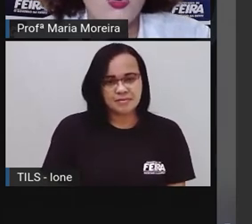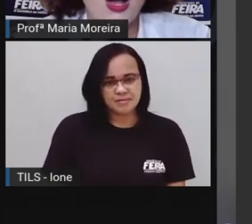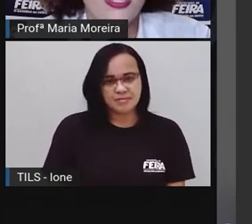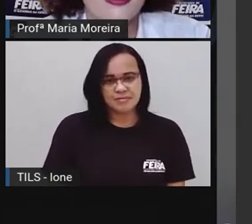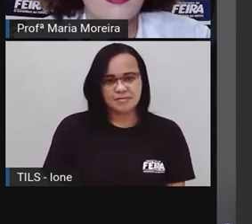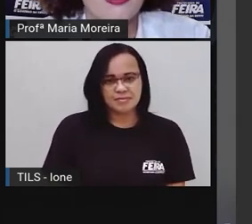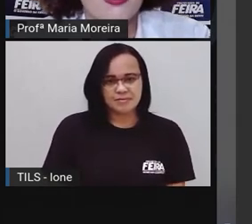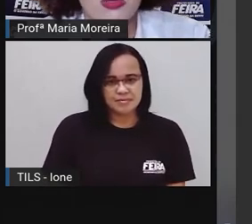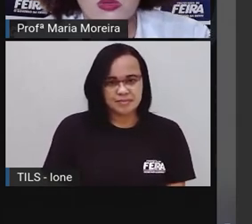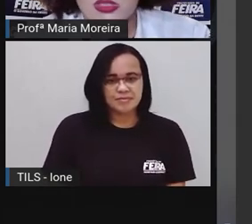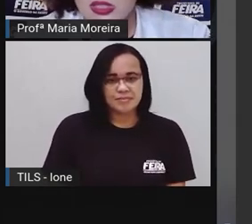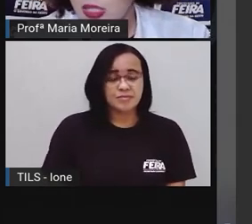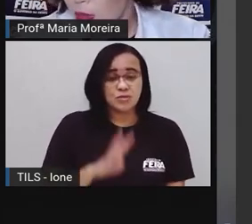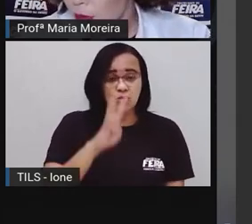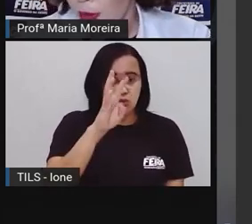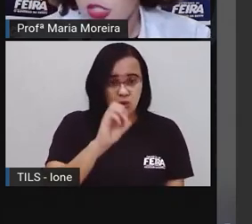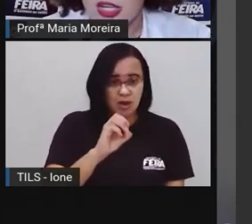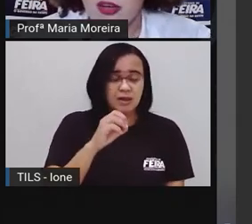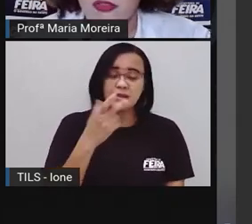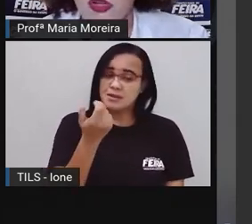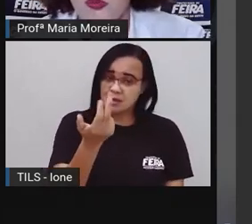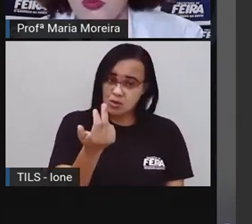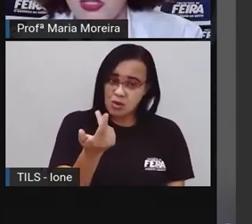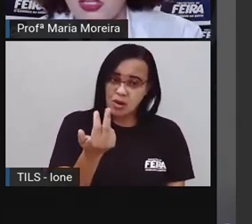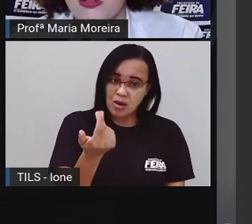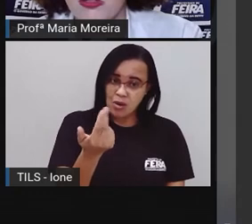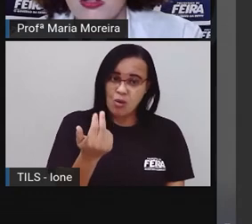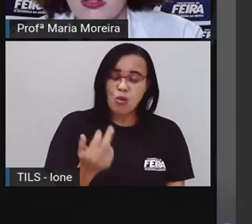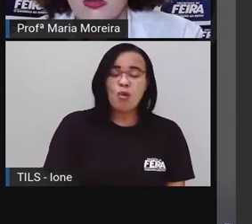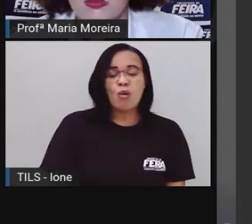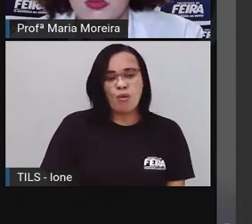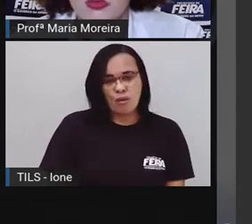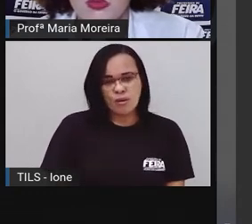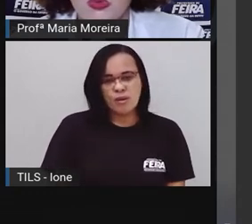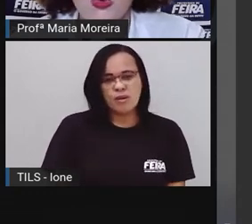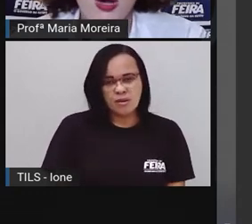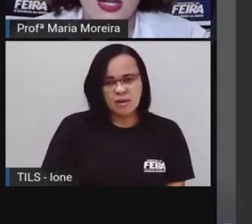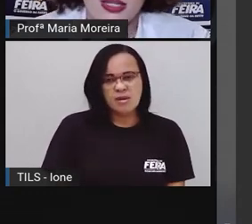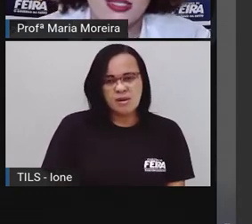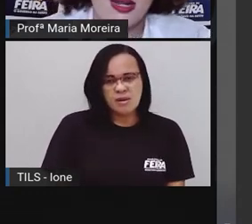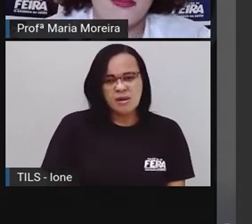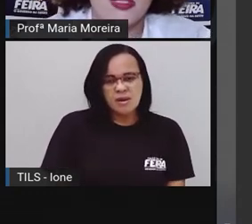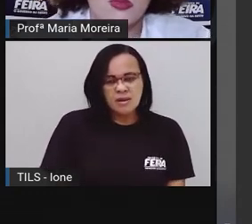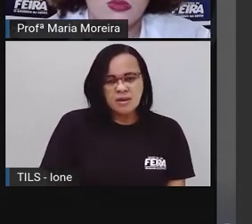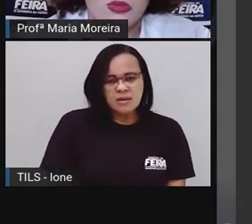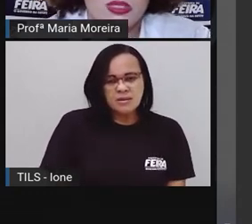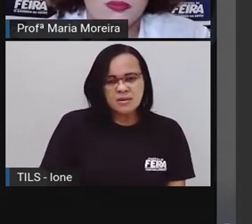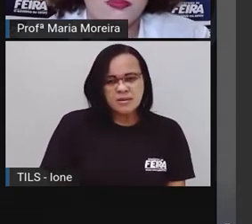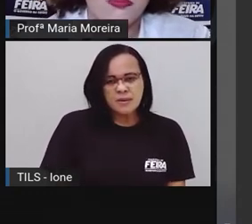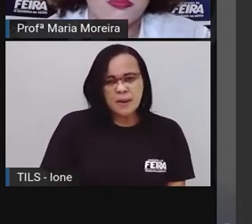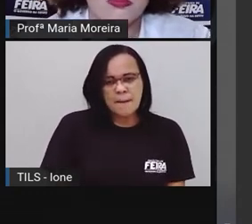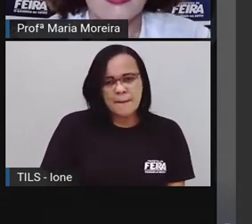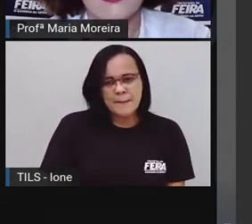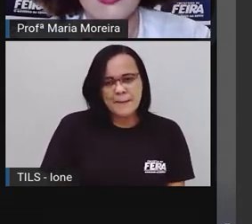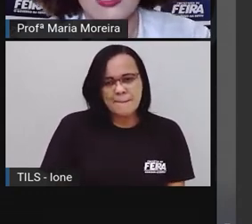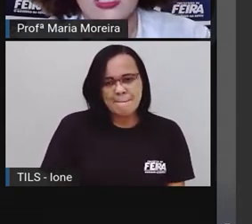Pronto. O quarenta é a mesma coisa, né? Deixa eu abaixar aqui a folha um pouquinho. Pronto. O quarenta será a mesma coisa.